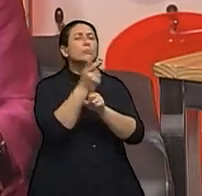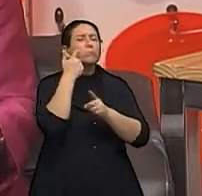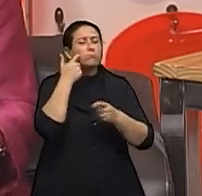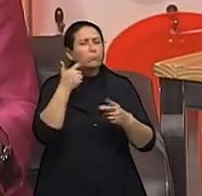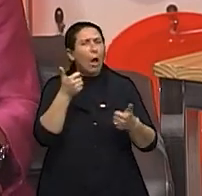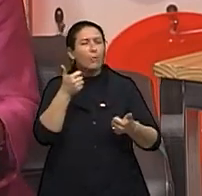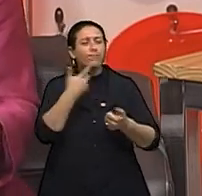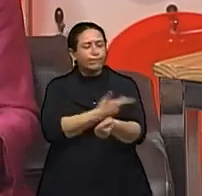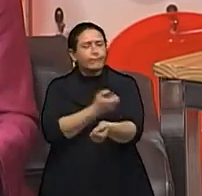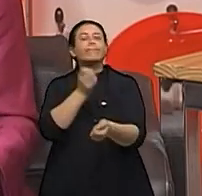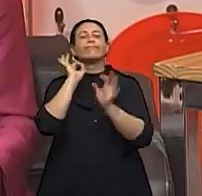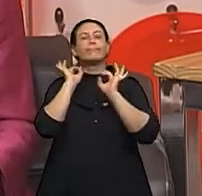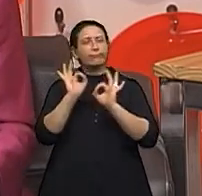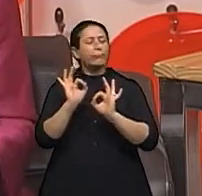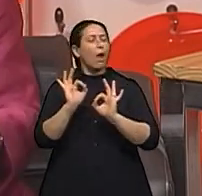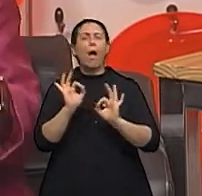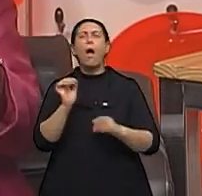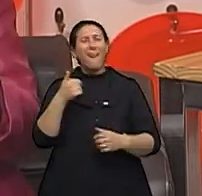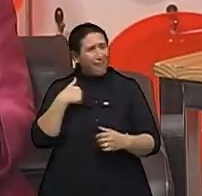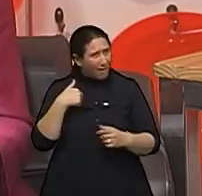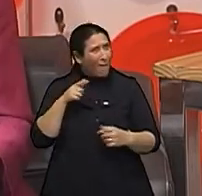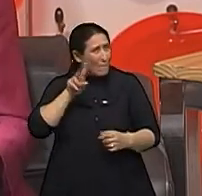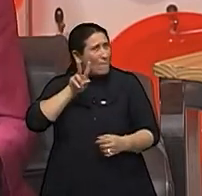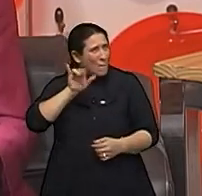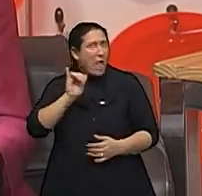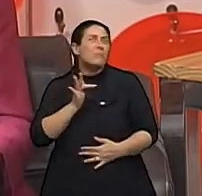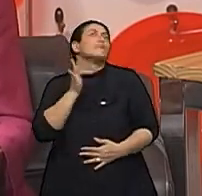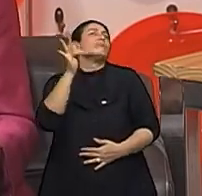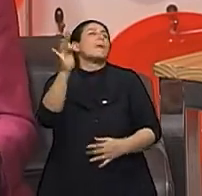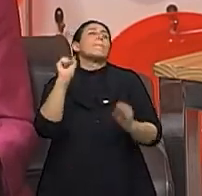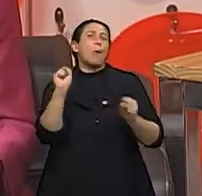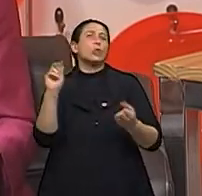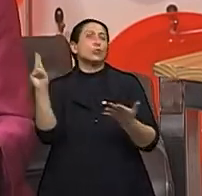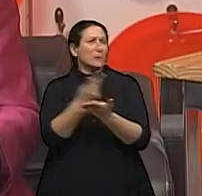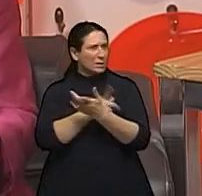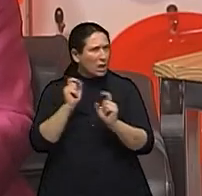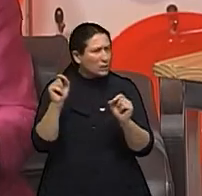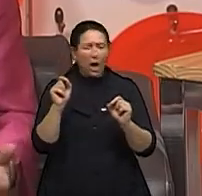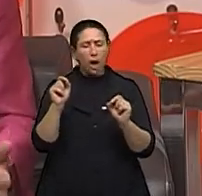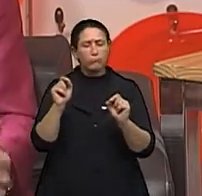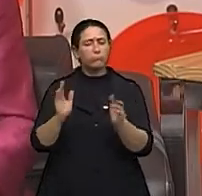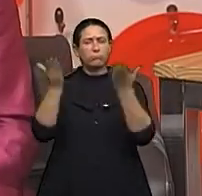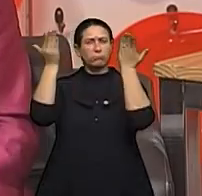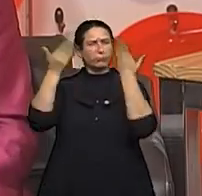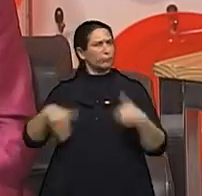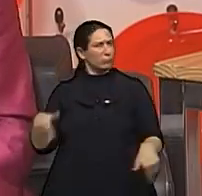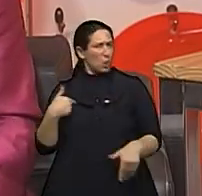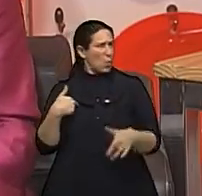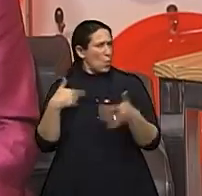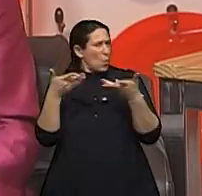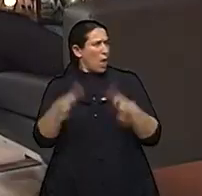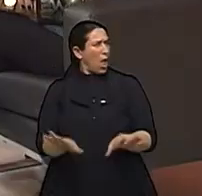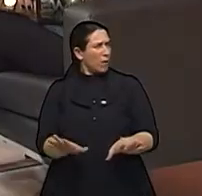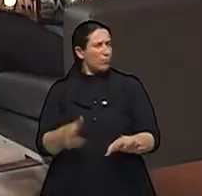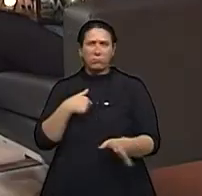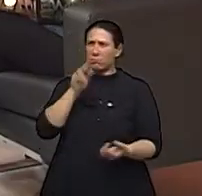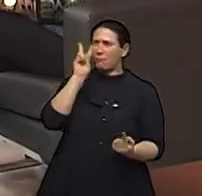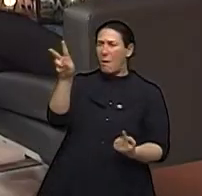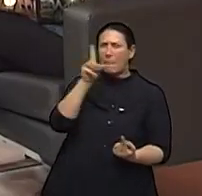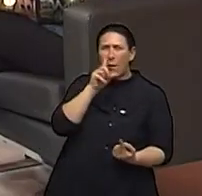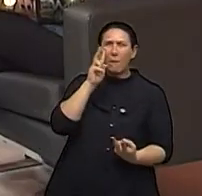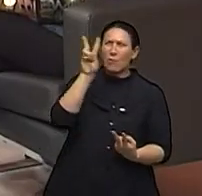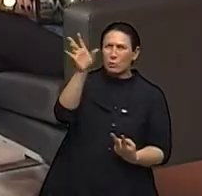E ela se antecipou a doença e pensou, eu não quero passar por isso. Ela está livre? É uma